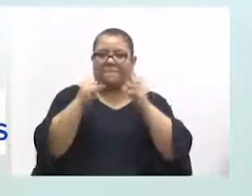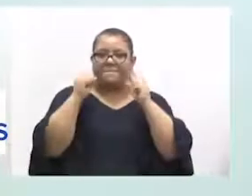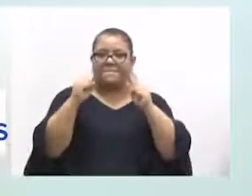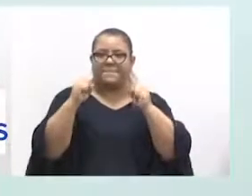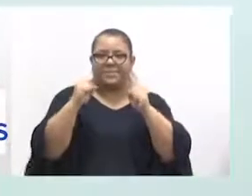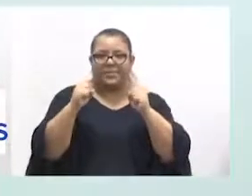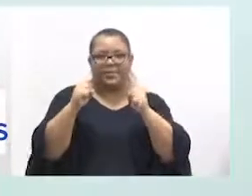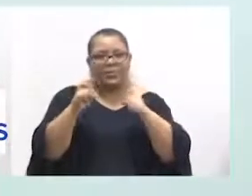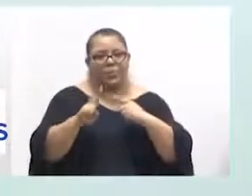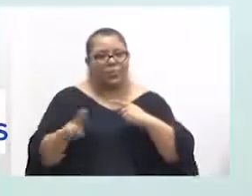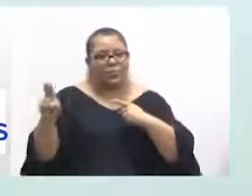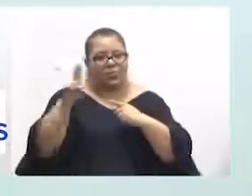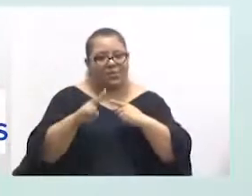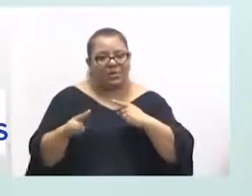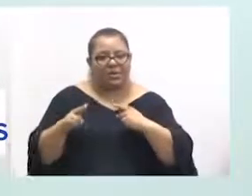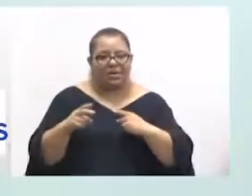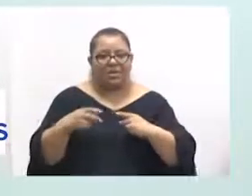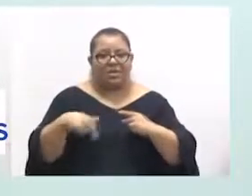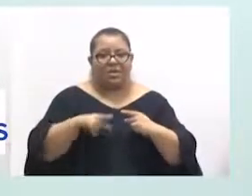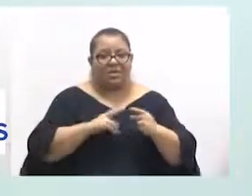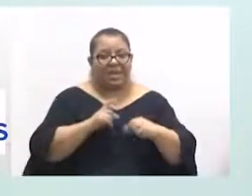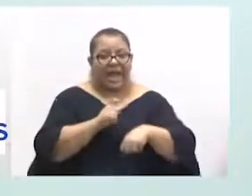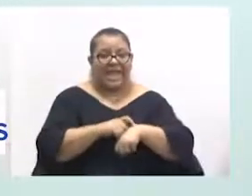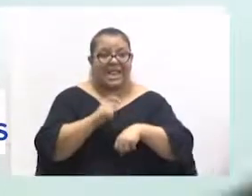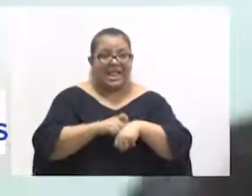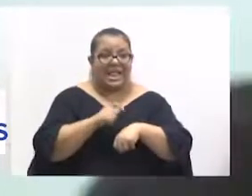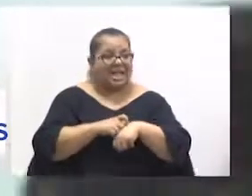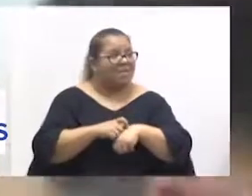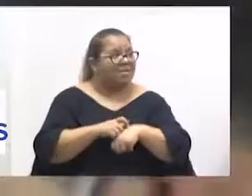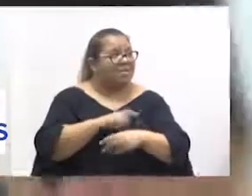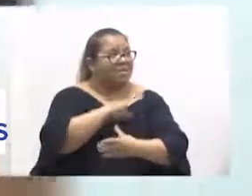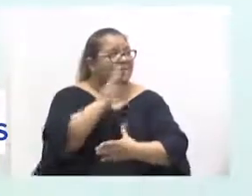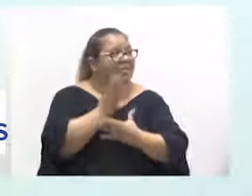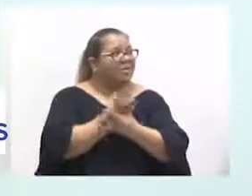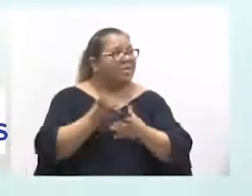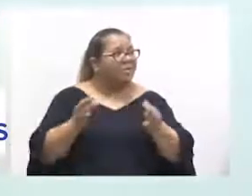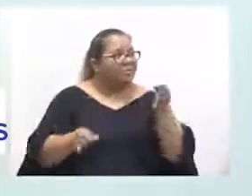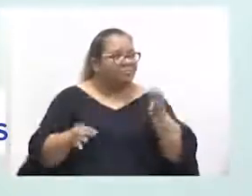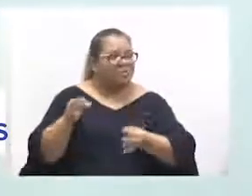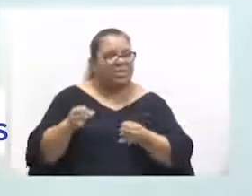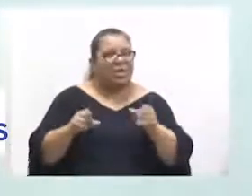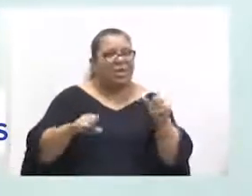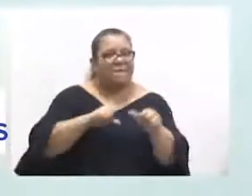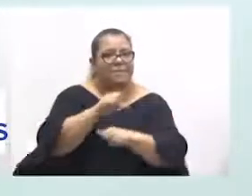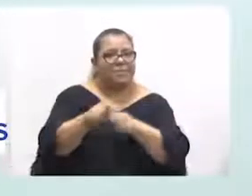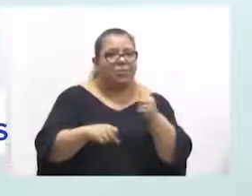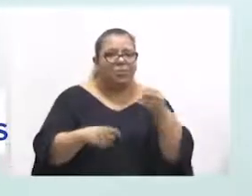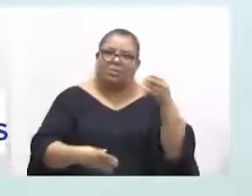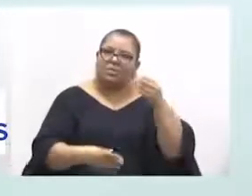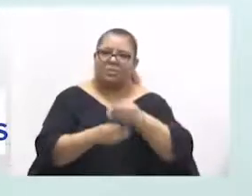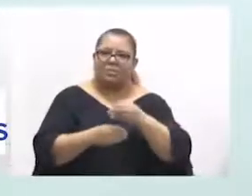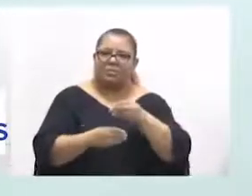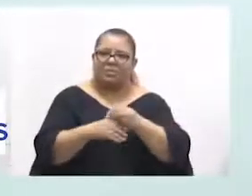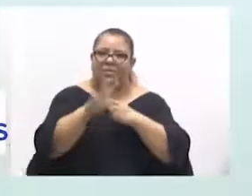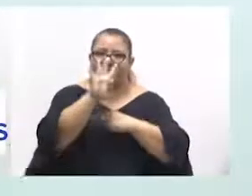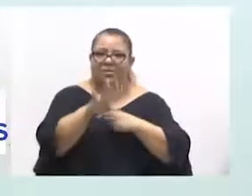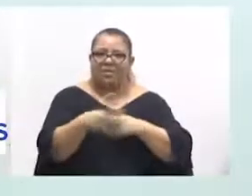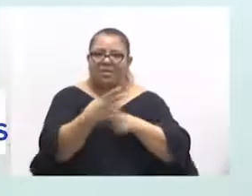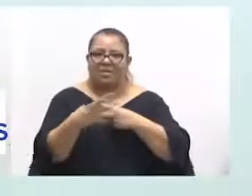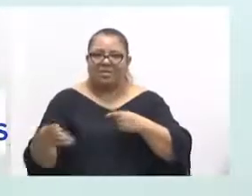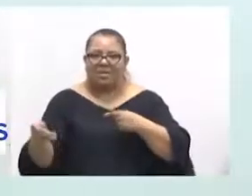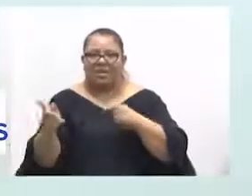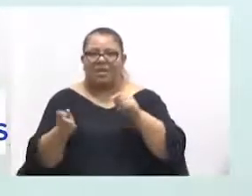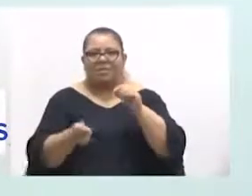acho que a gente deve, há muito tempo, já brigar por ter uma mudança, uma complementação da tabela. Isso a gente pode fazer.